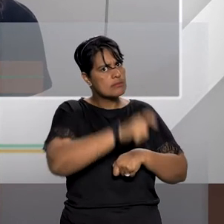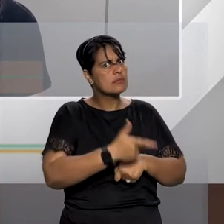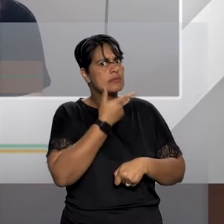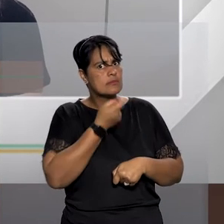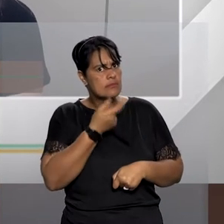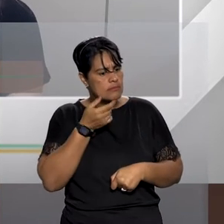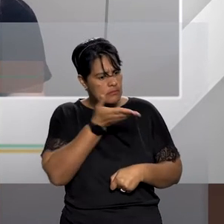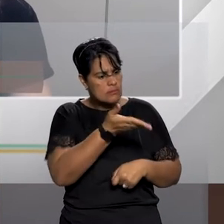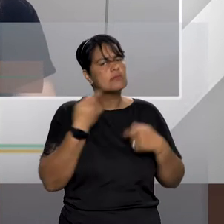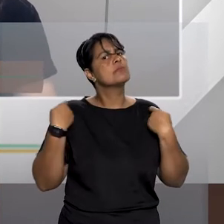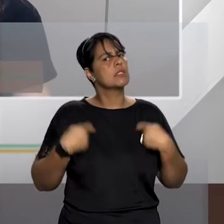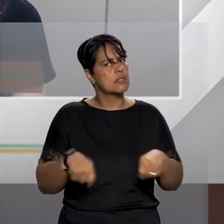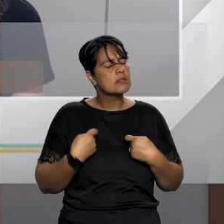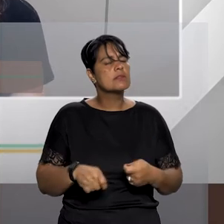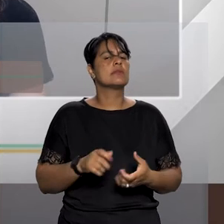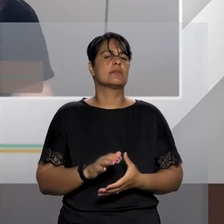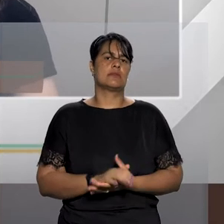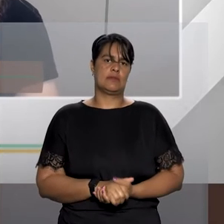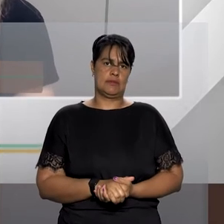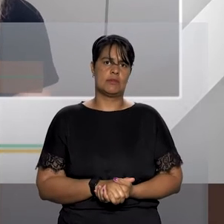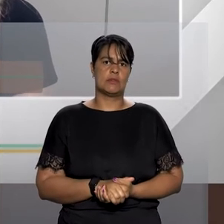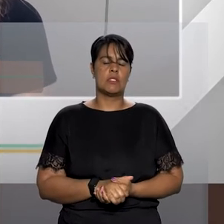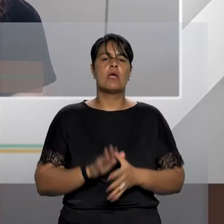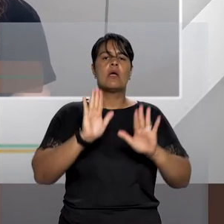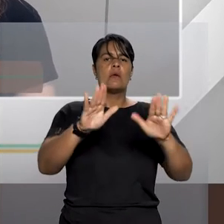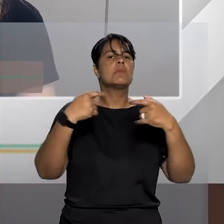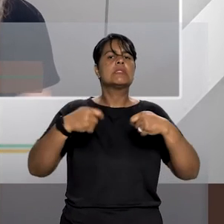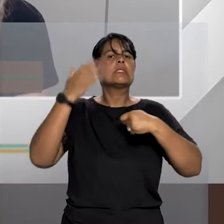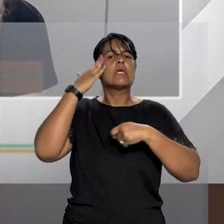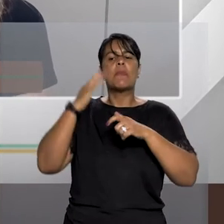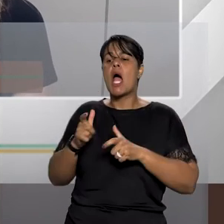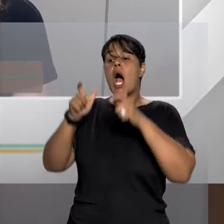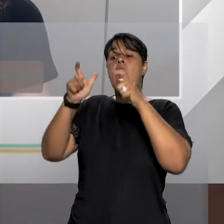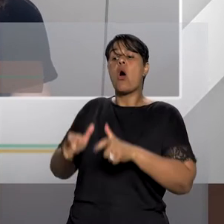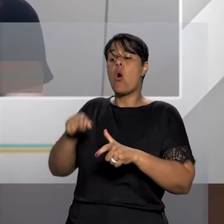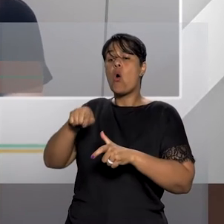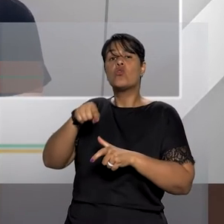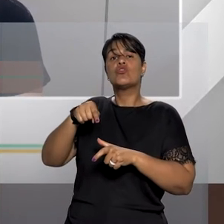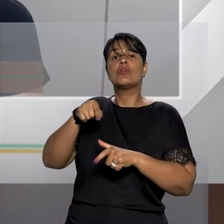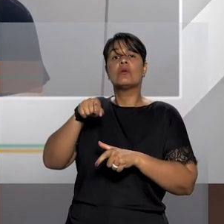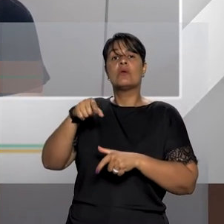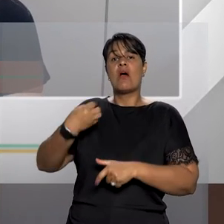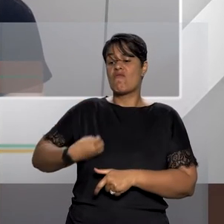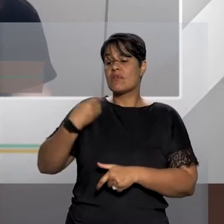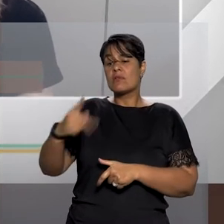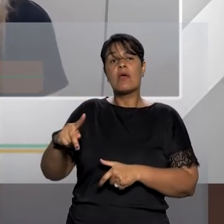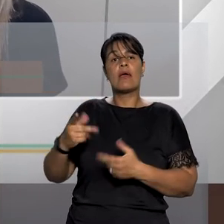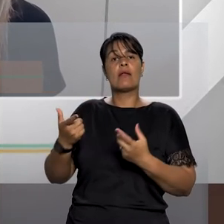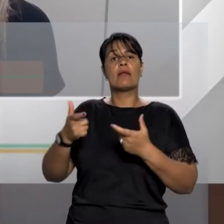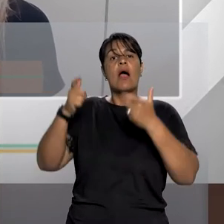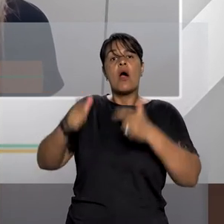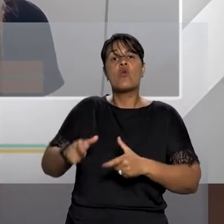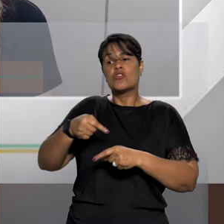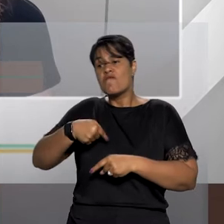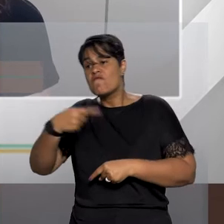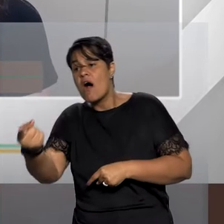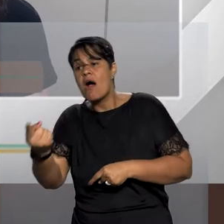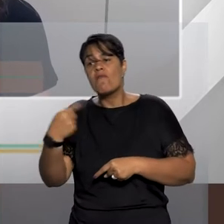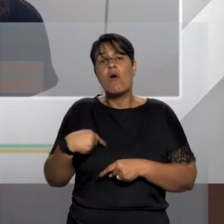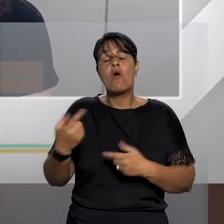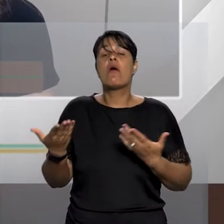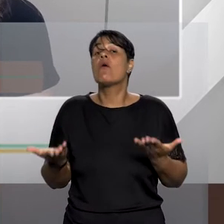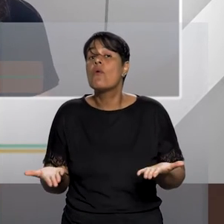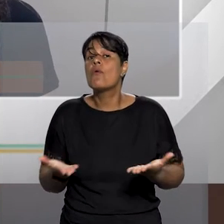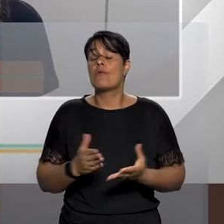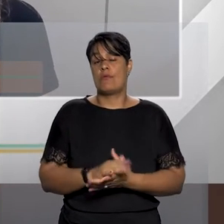realizados por esse agressor, ou seja, a localização dele, onde ele se encontra, onde ele vai. Às vezes a necessidade não é só da tornozeleira,